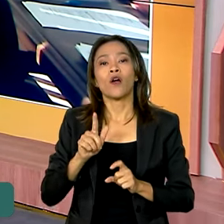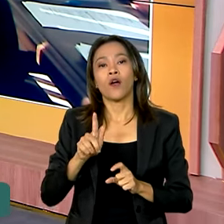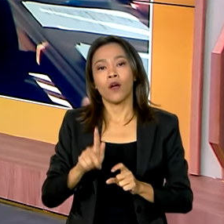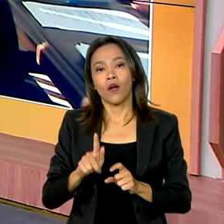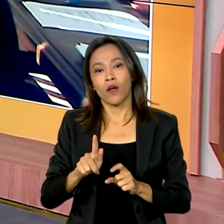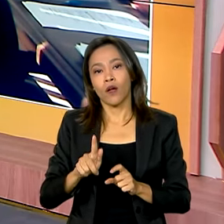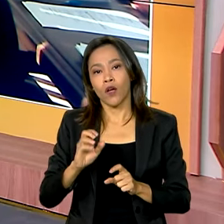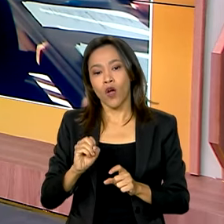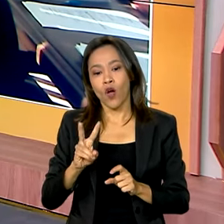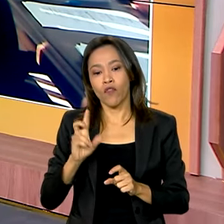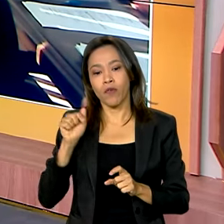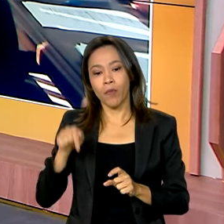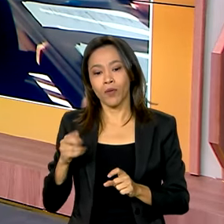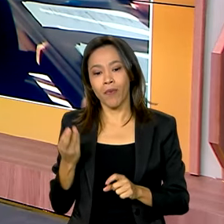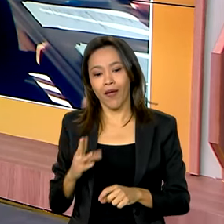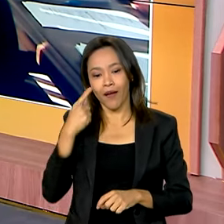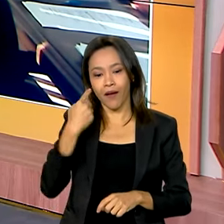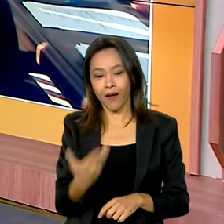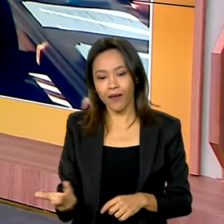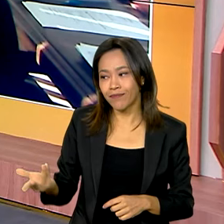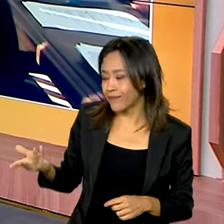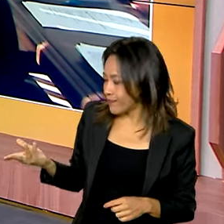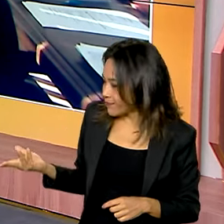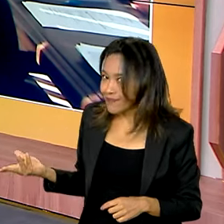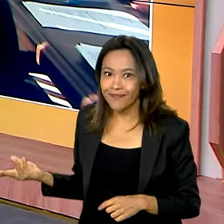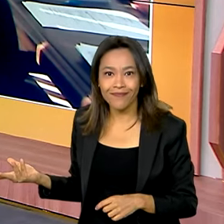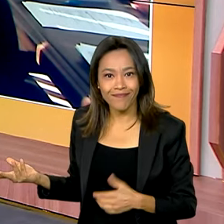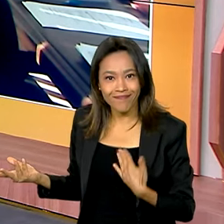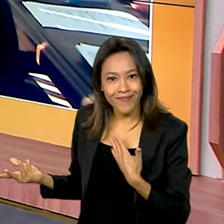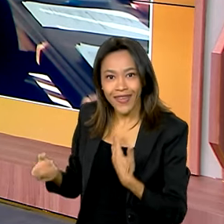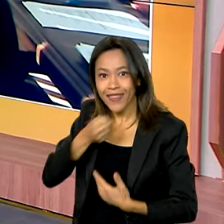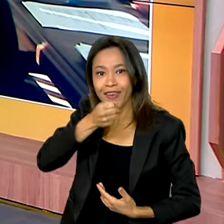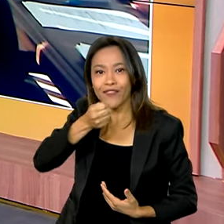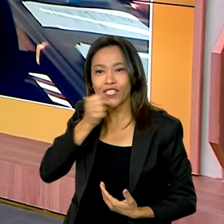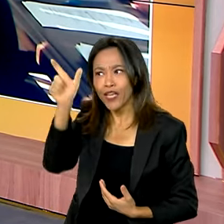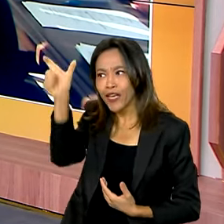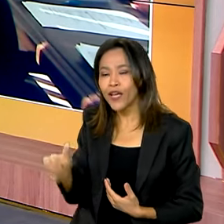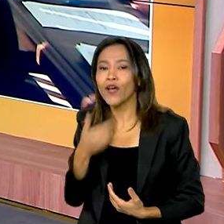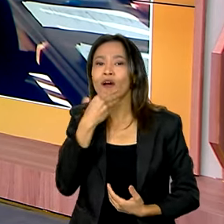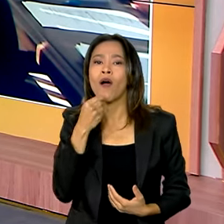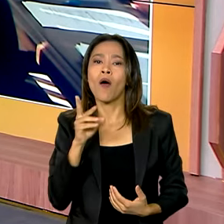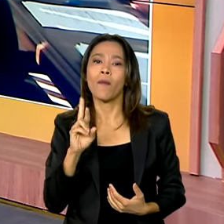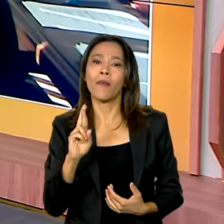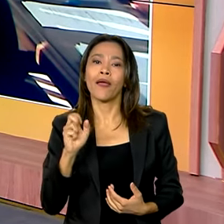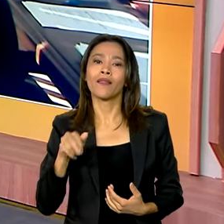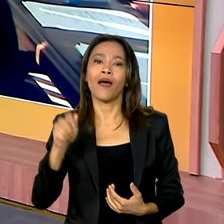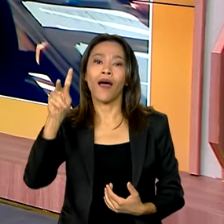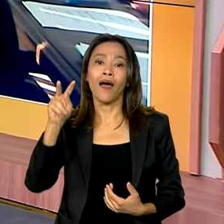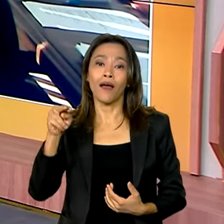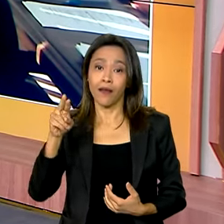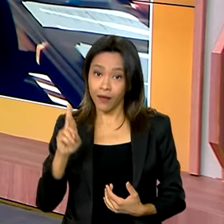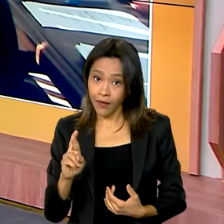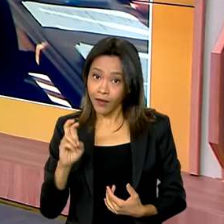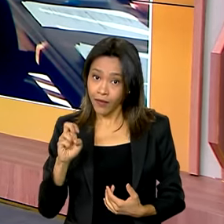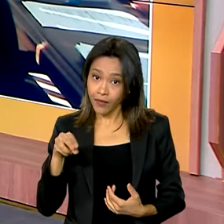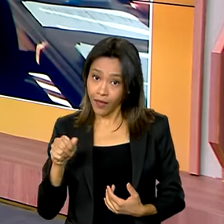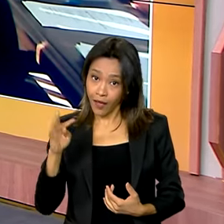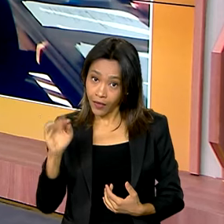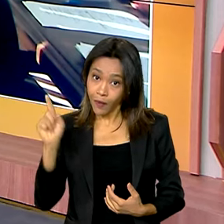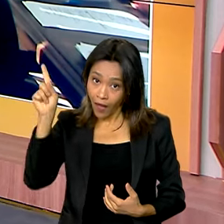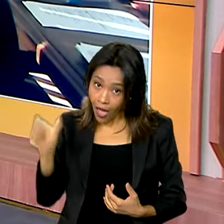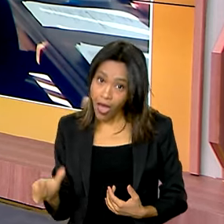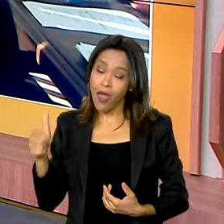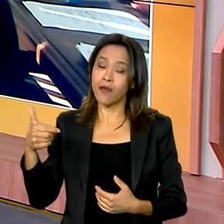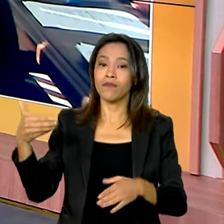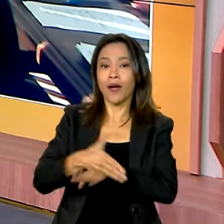barra plano clima e eu entrevistei Renato Simões, ele que é secretário nacional de participação social da